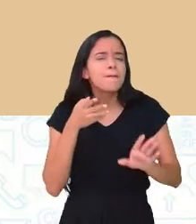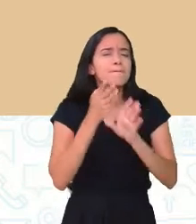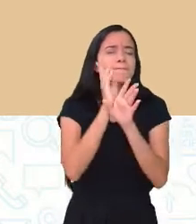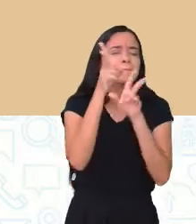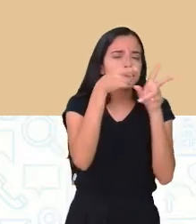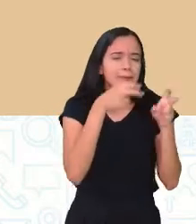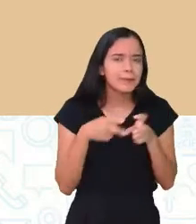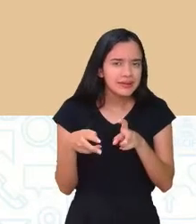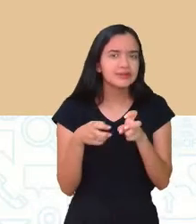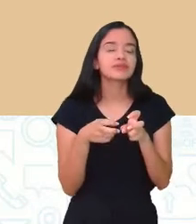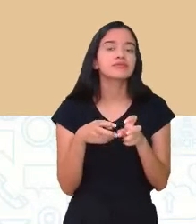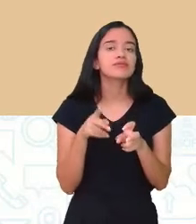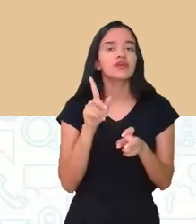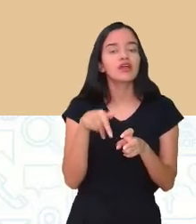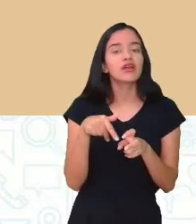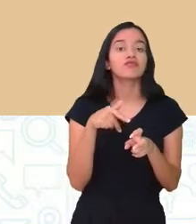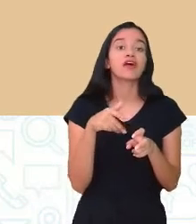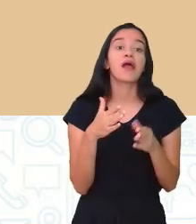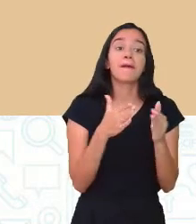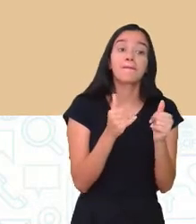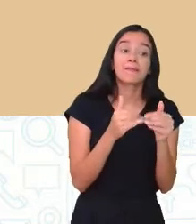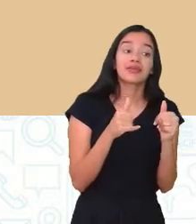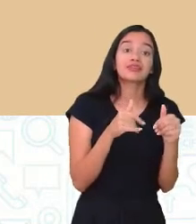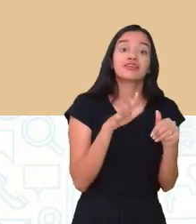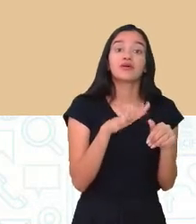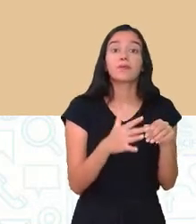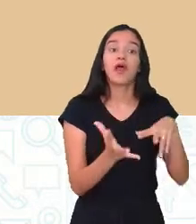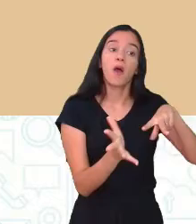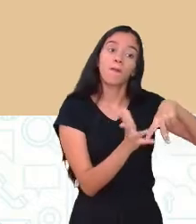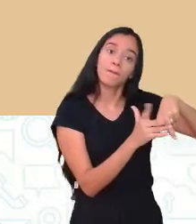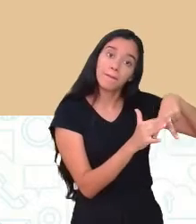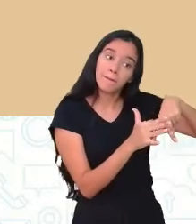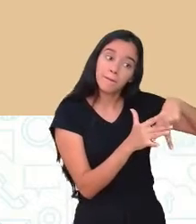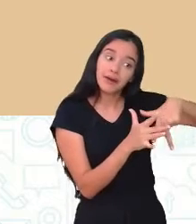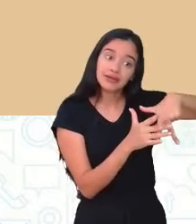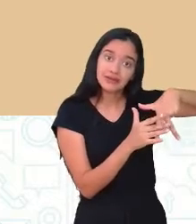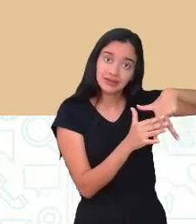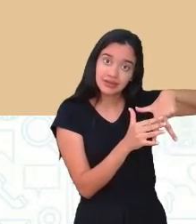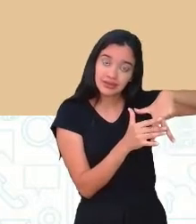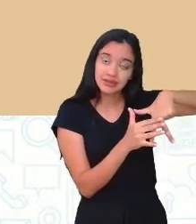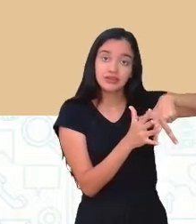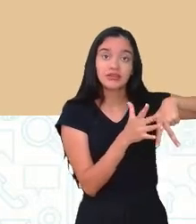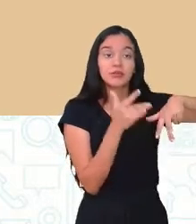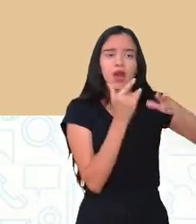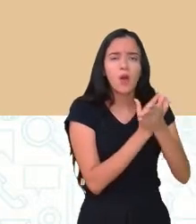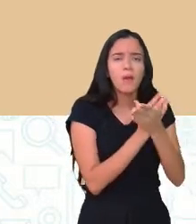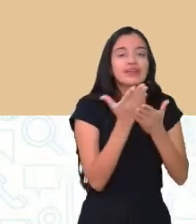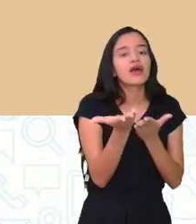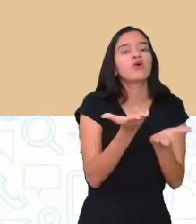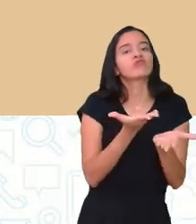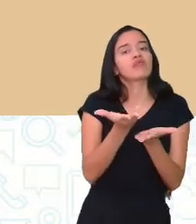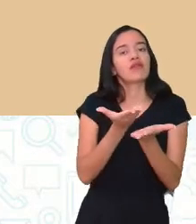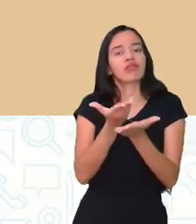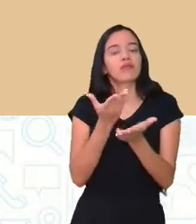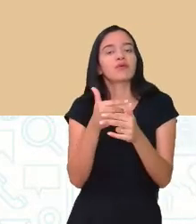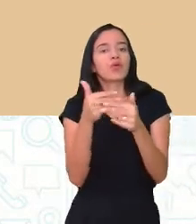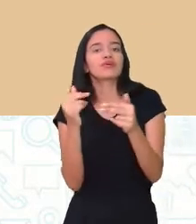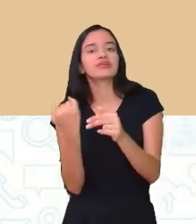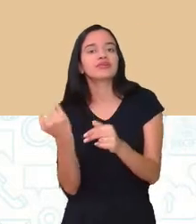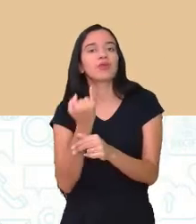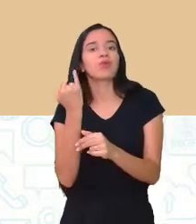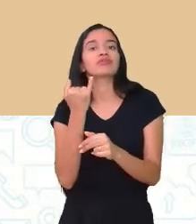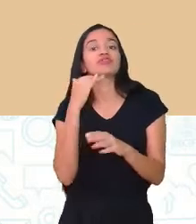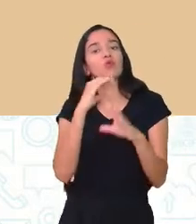diagnóstico, ele já vai encaminhar o paciente para iniciar o tratamento. E outra coisa importante é